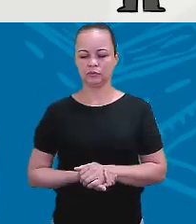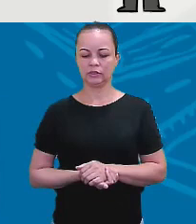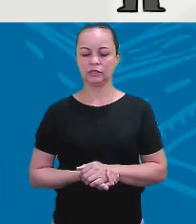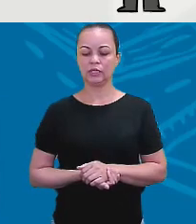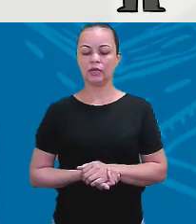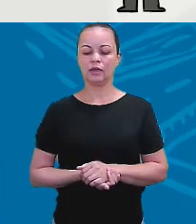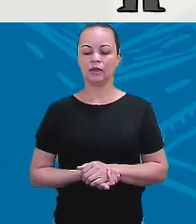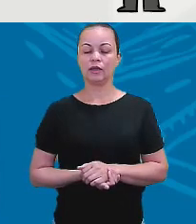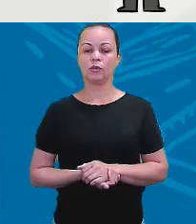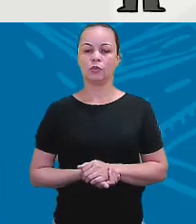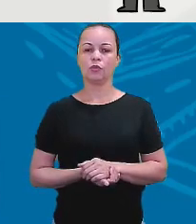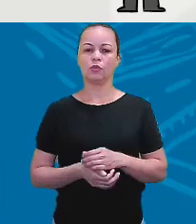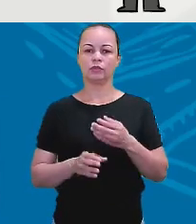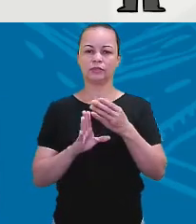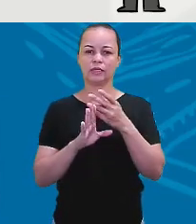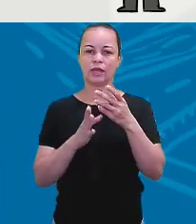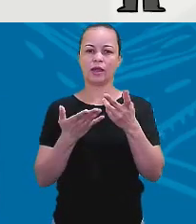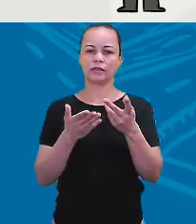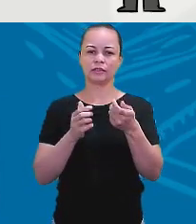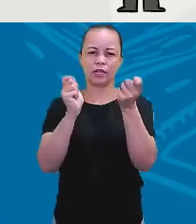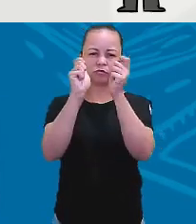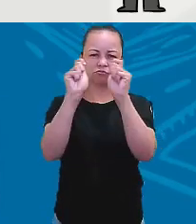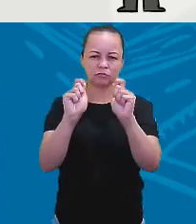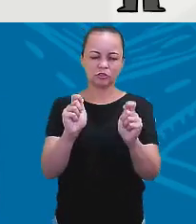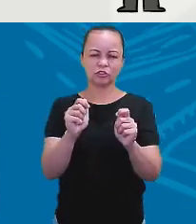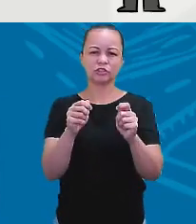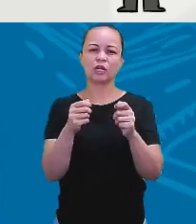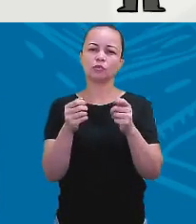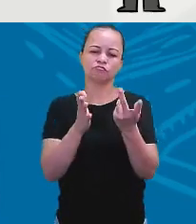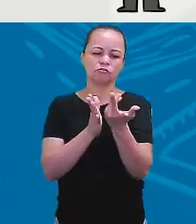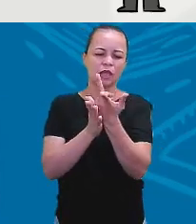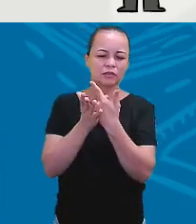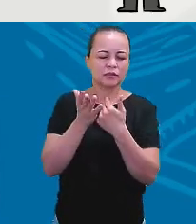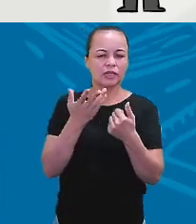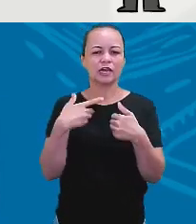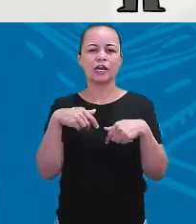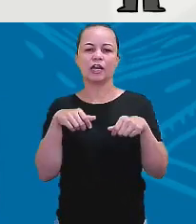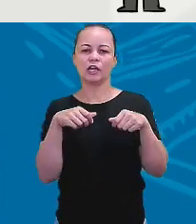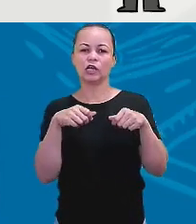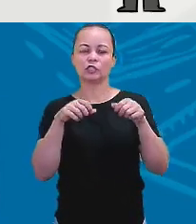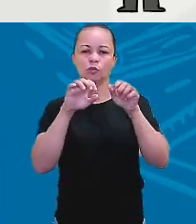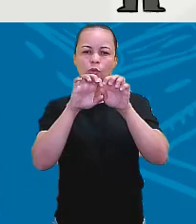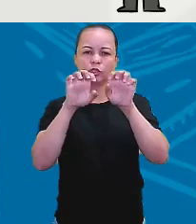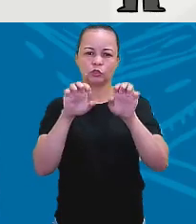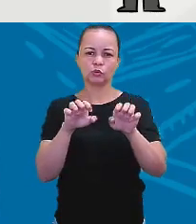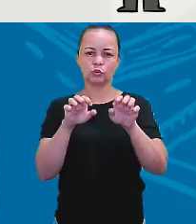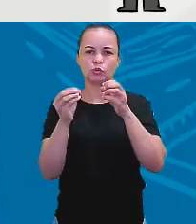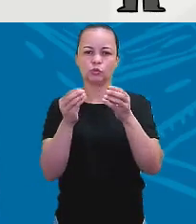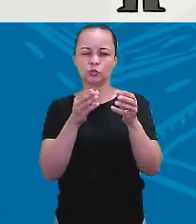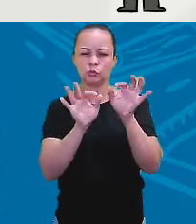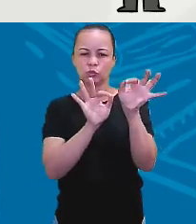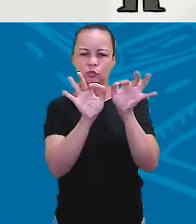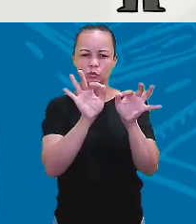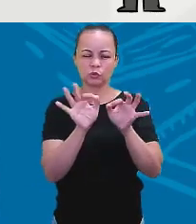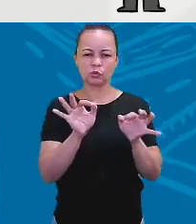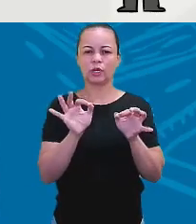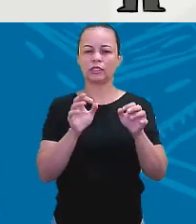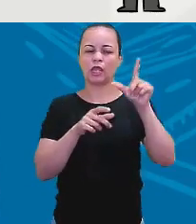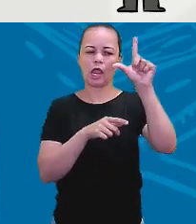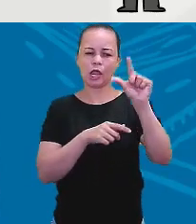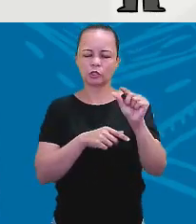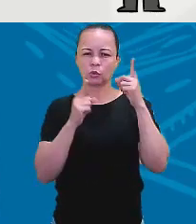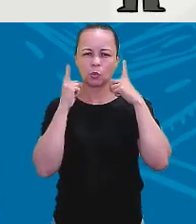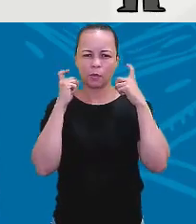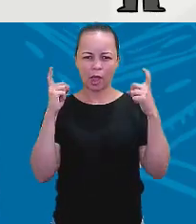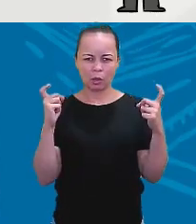estão desenhando estruturas que reduzam o barulho, né? Ou seja, o barulho estava